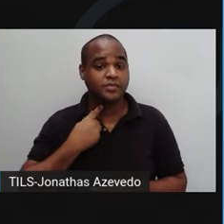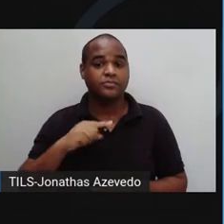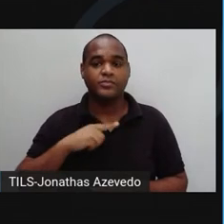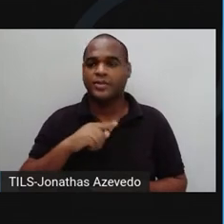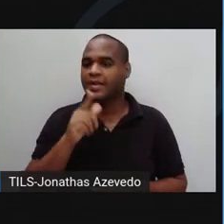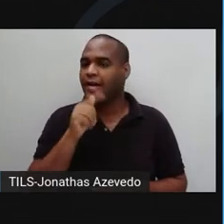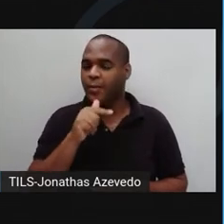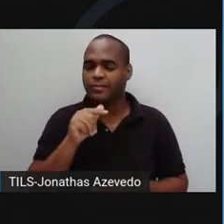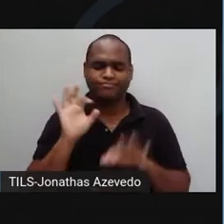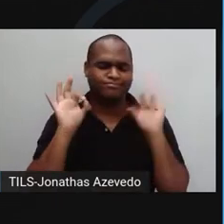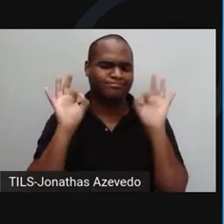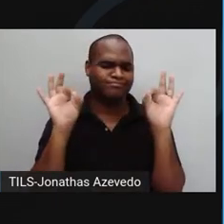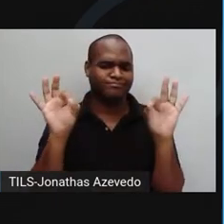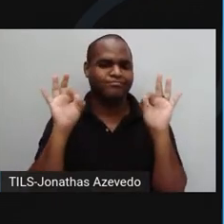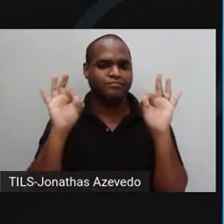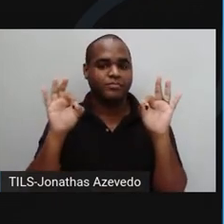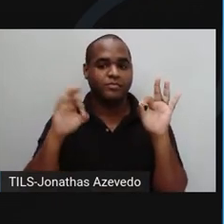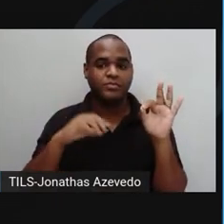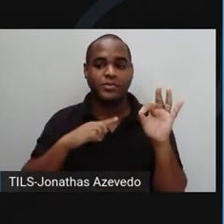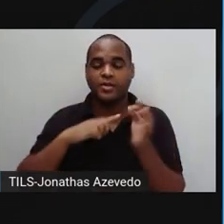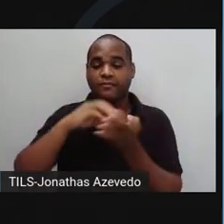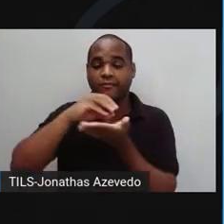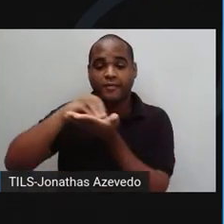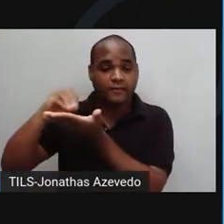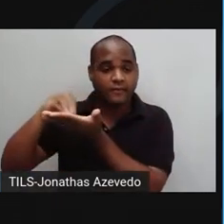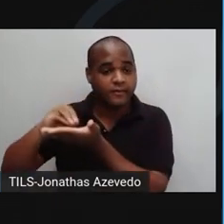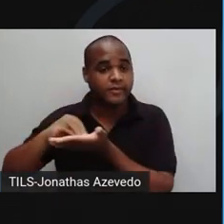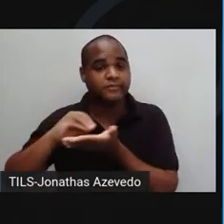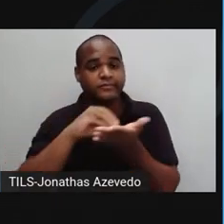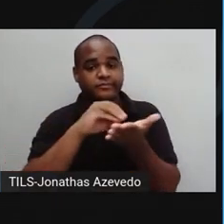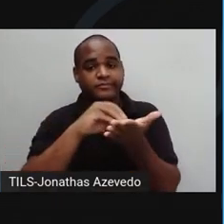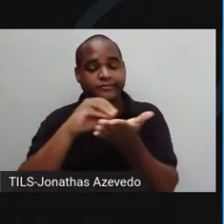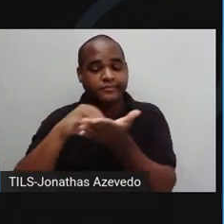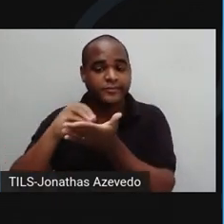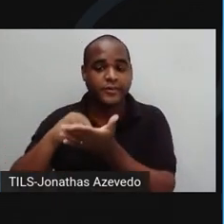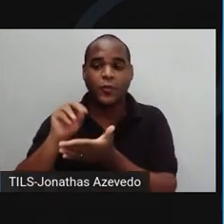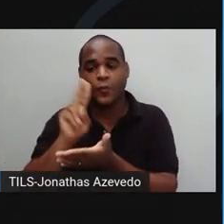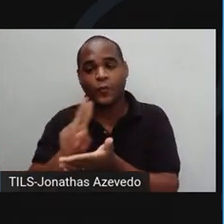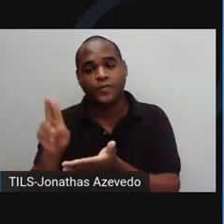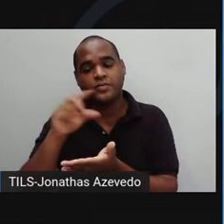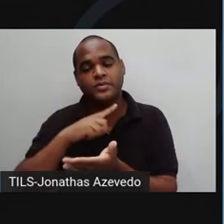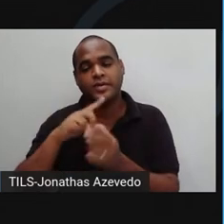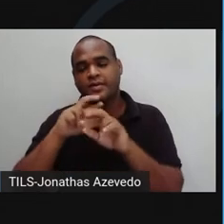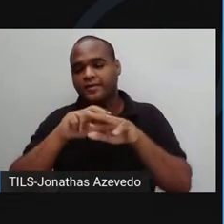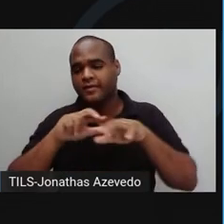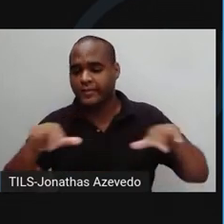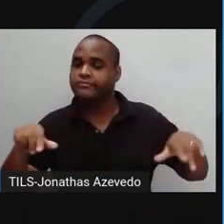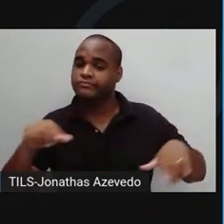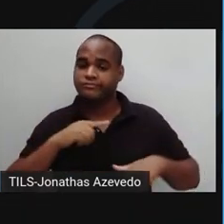precioso é escasso em muitas regiões ou se tornou escasso devido ao uso para a fabricação de produtos.